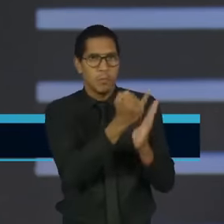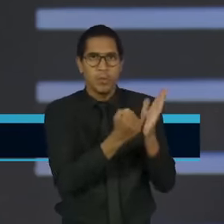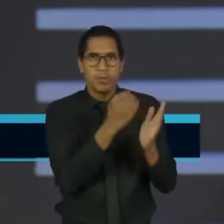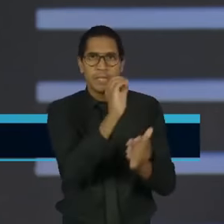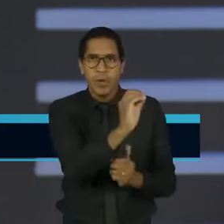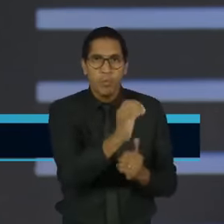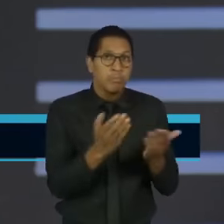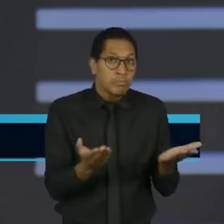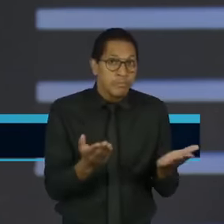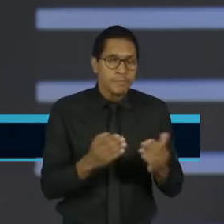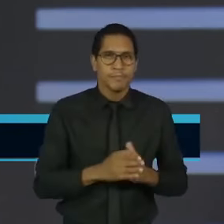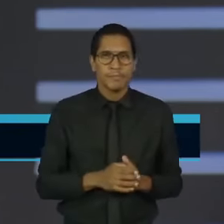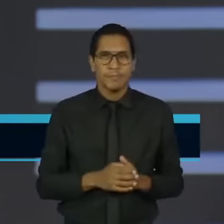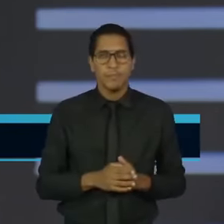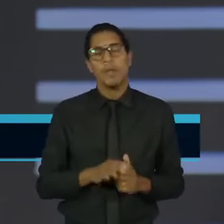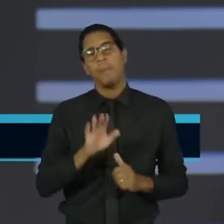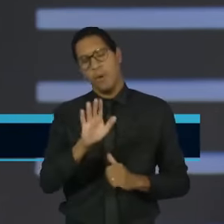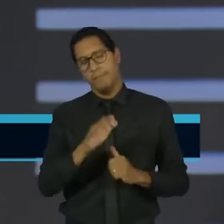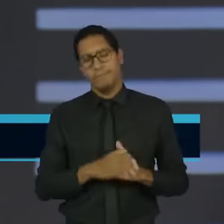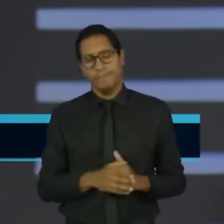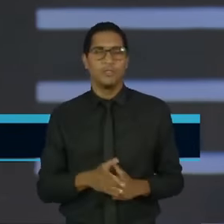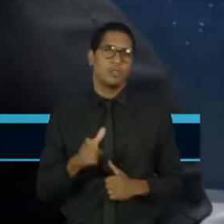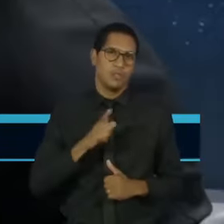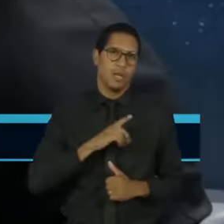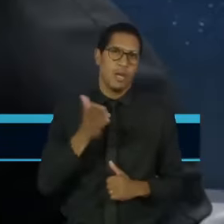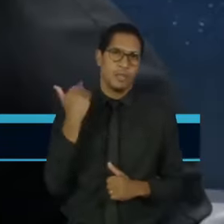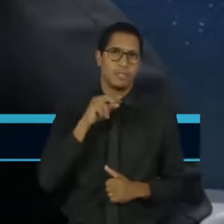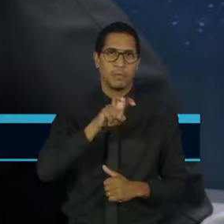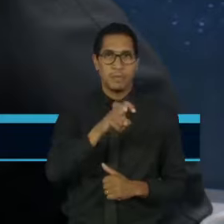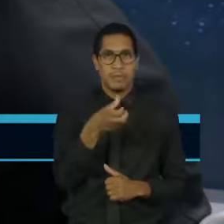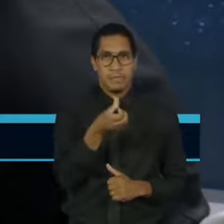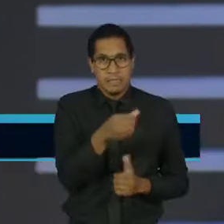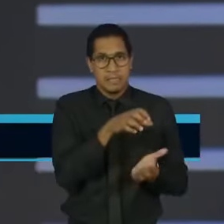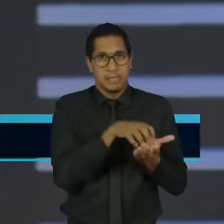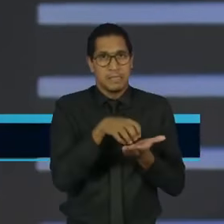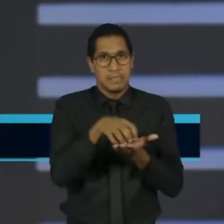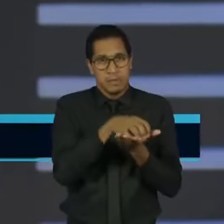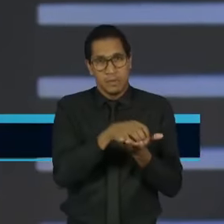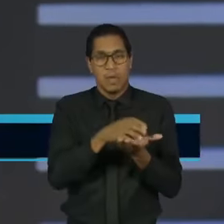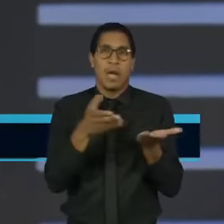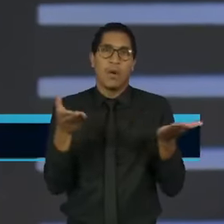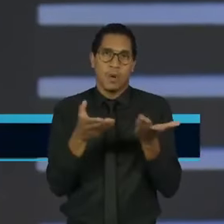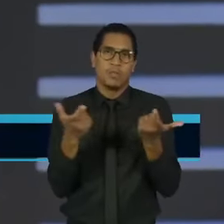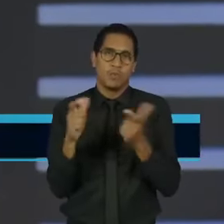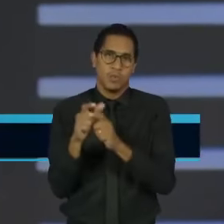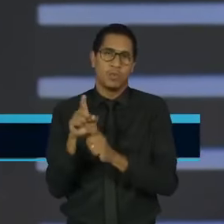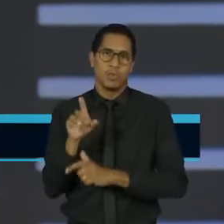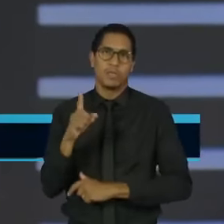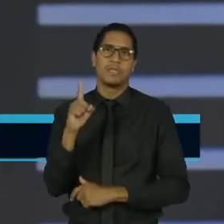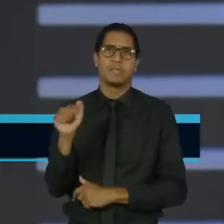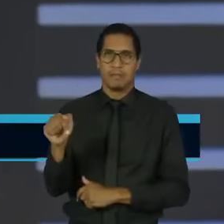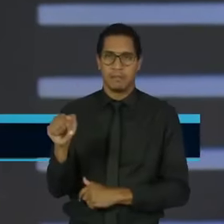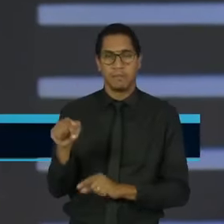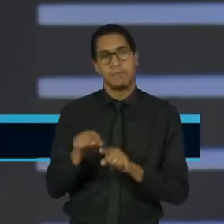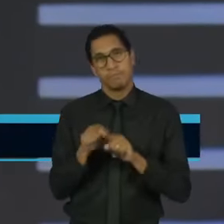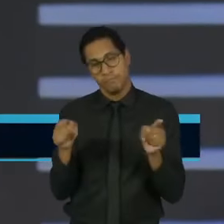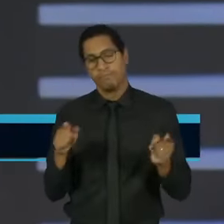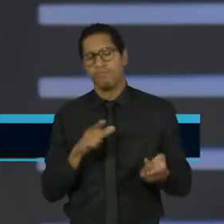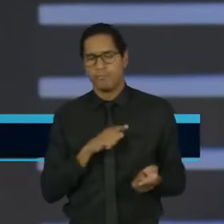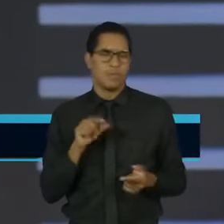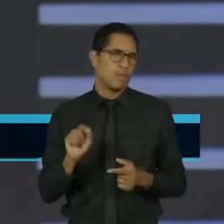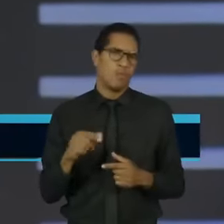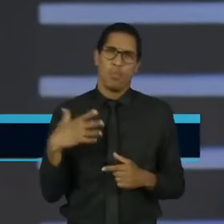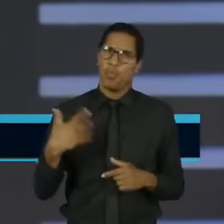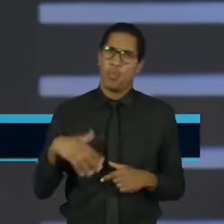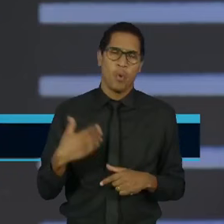Já melhorou, porque eram 56 setores, hoje restam 17 setores, mas é muito ainda para o Brasil.